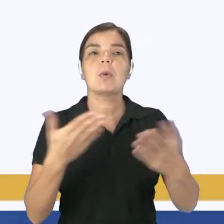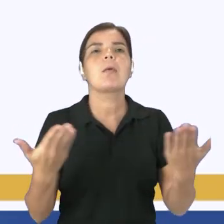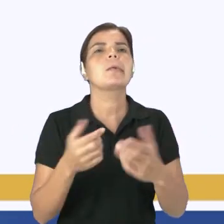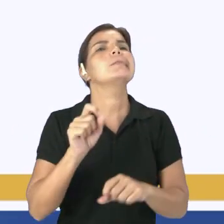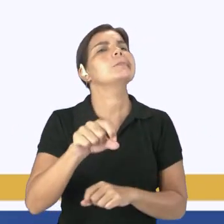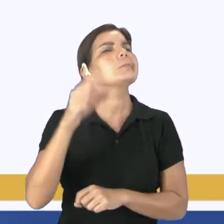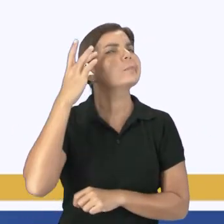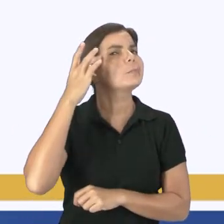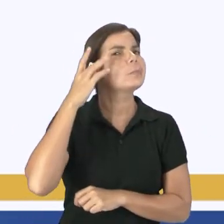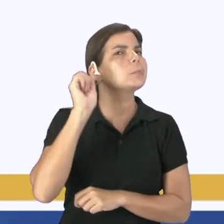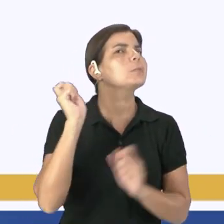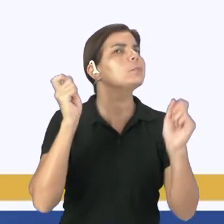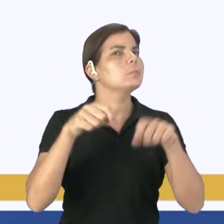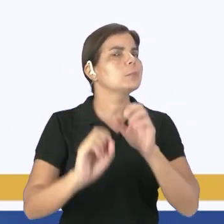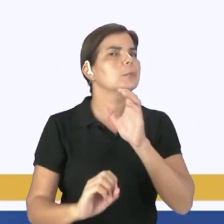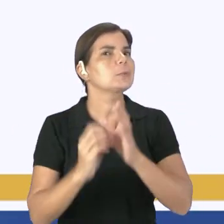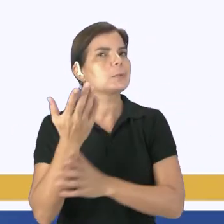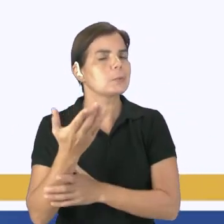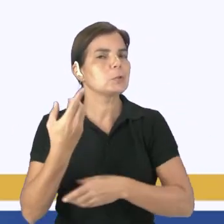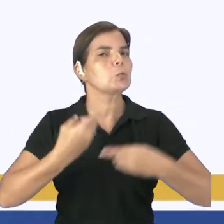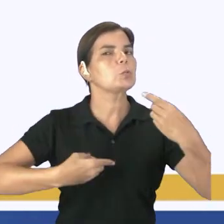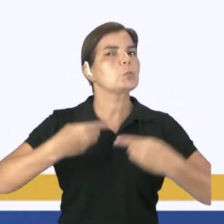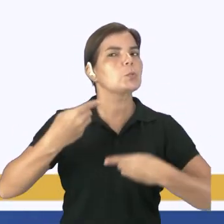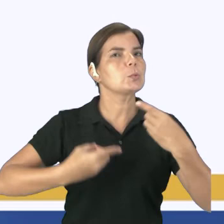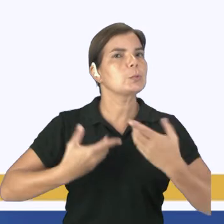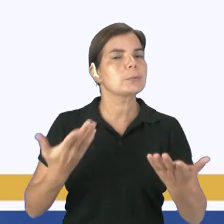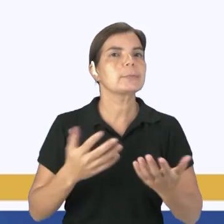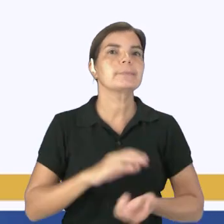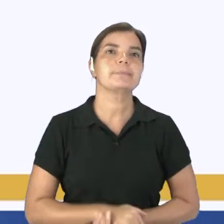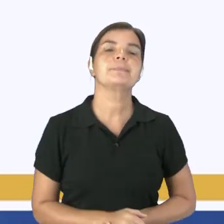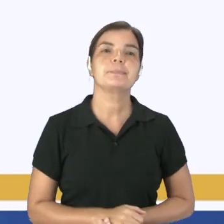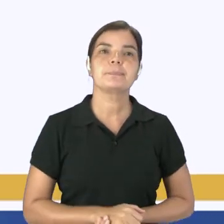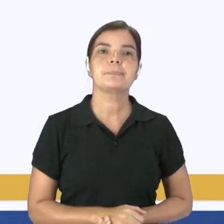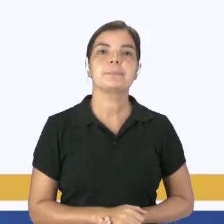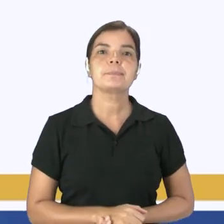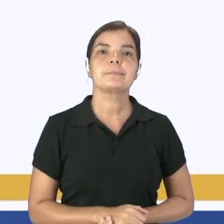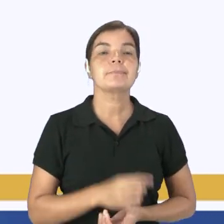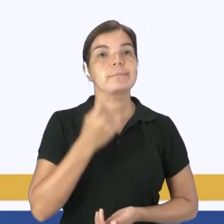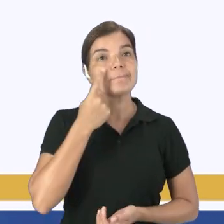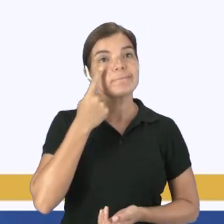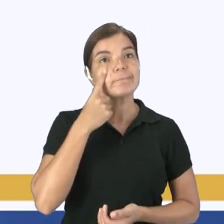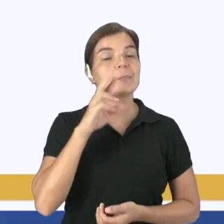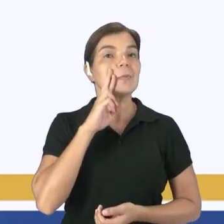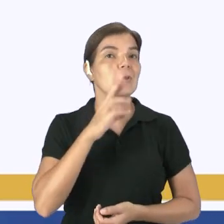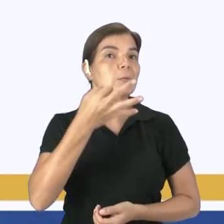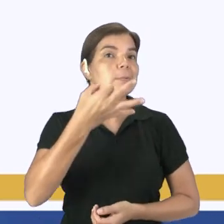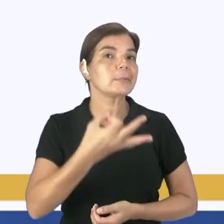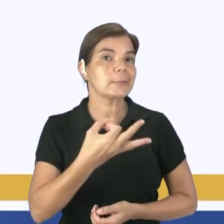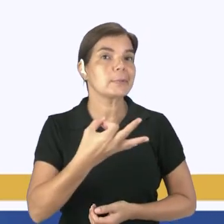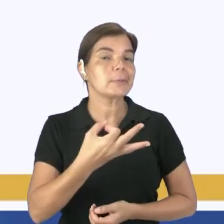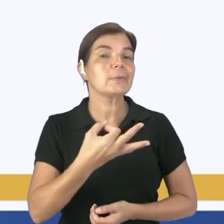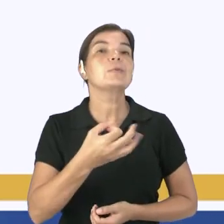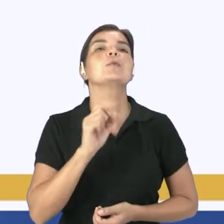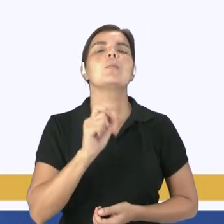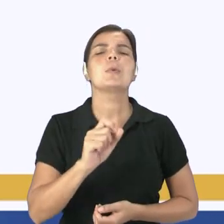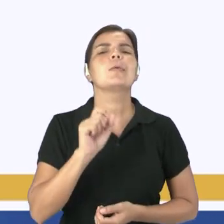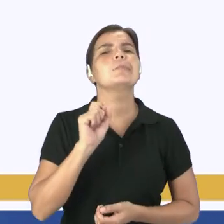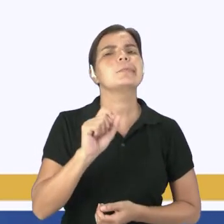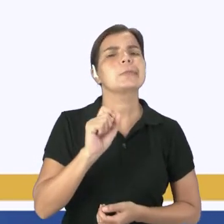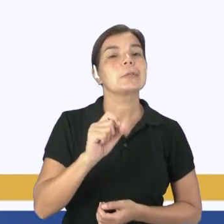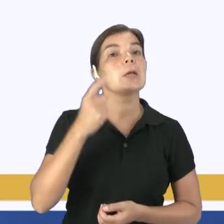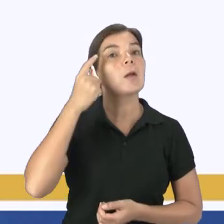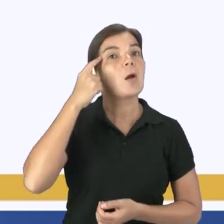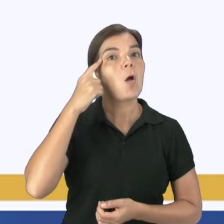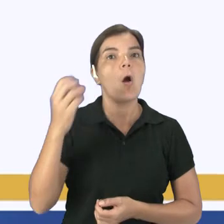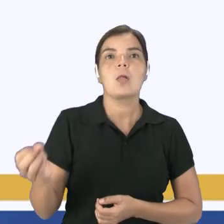acham que pode ter acontecido de discussão nesse encontro? Nesse caso, o aconteceu foi justamente uma noção mais